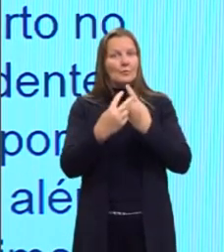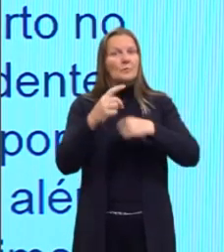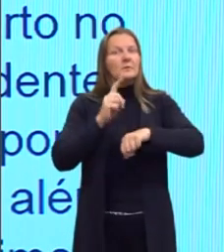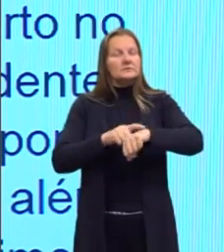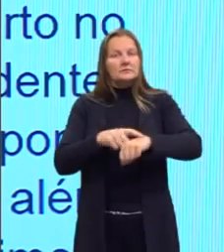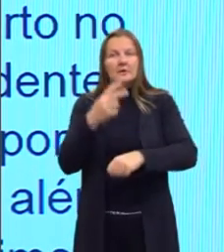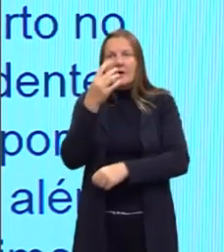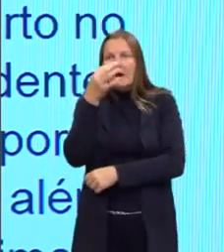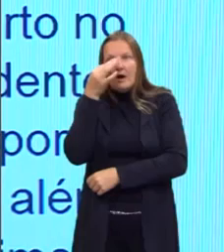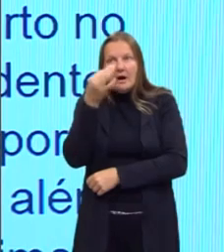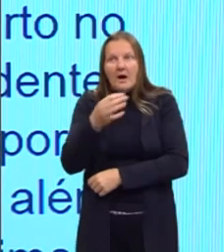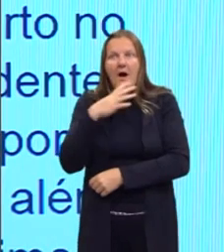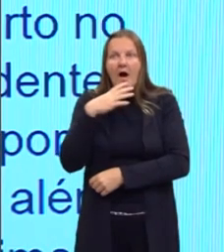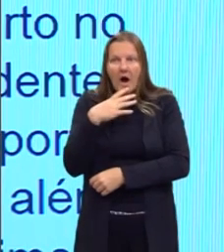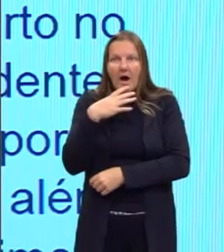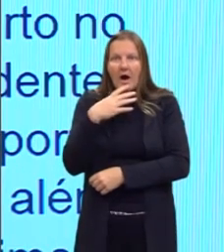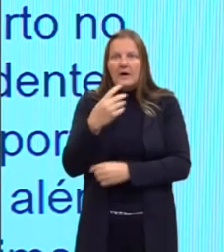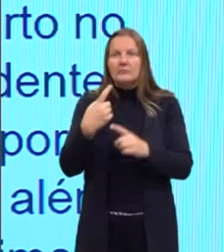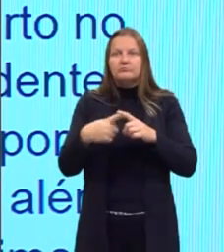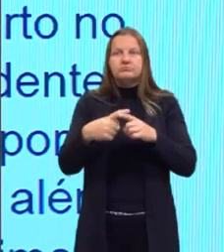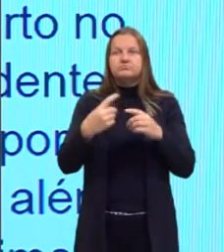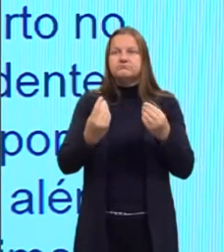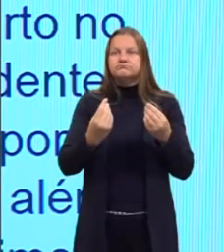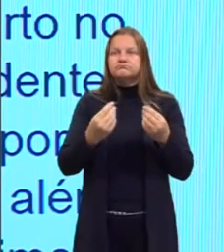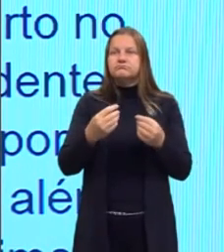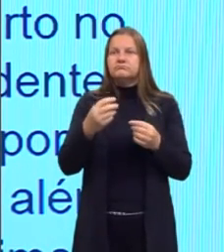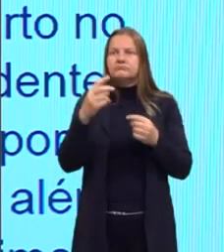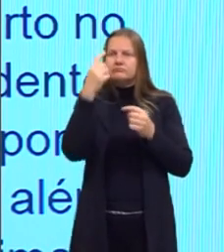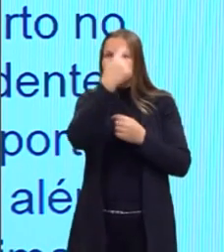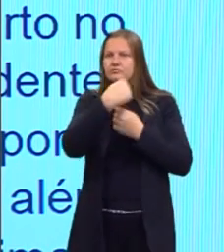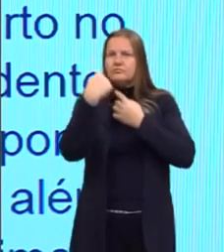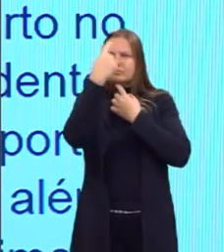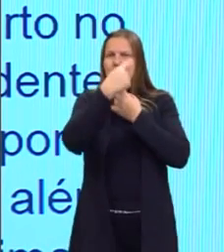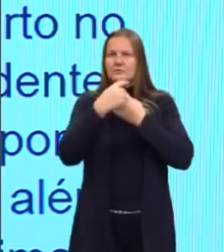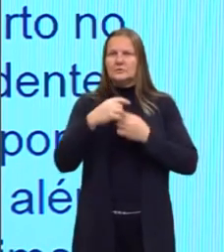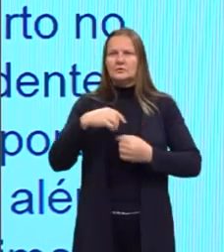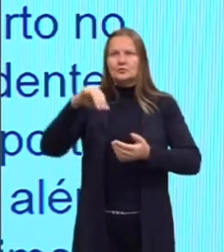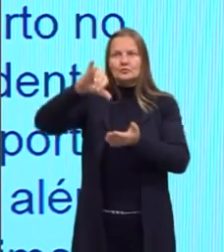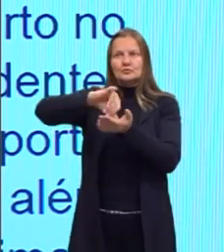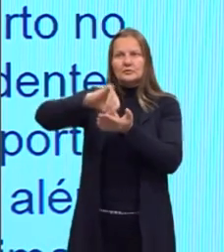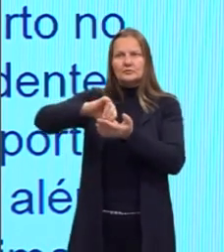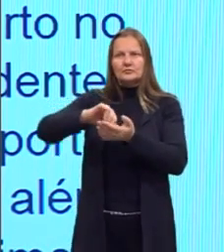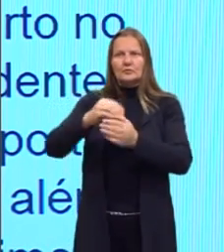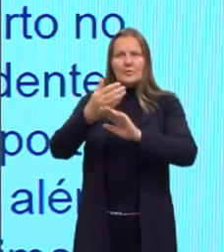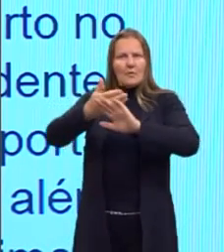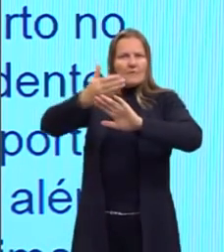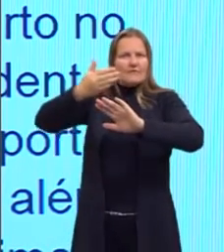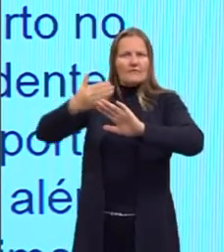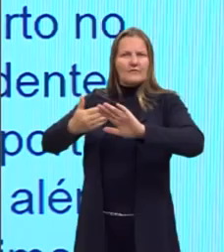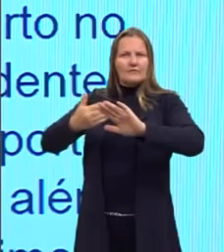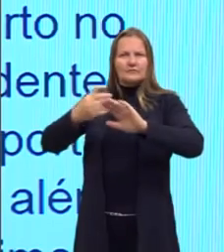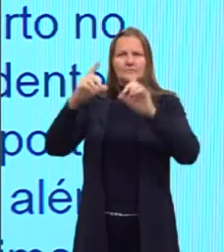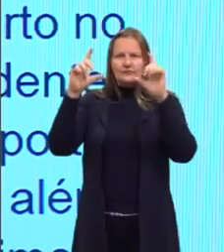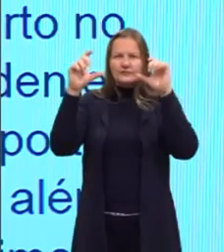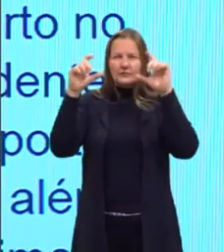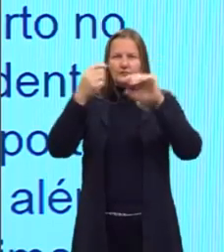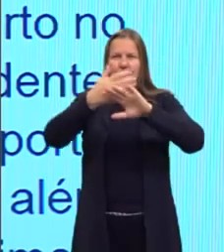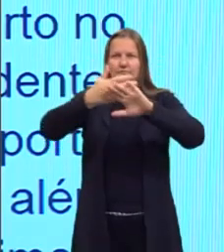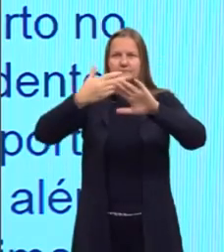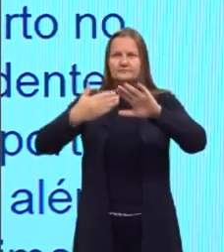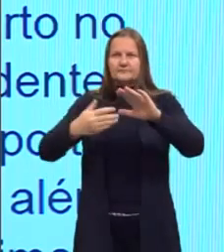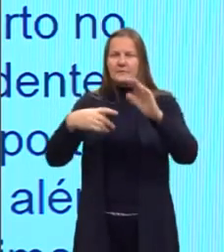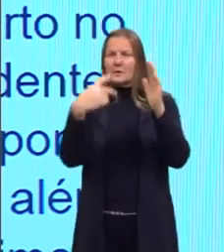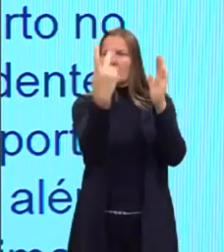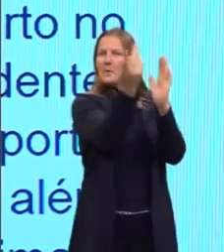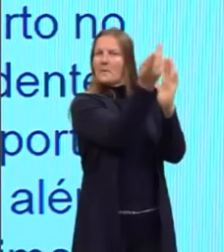chama atenção é justamente o Otto von Bismarck bem lá no centro e ao fundo lá, gurizada, ó, tem o mapa